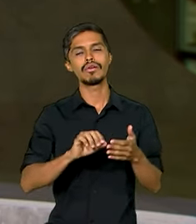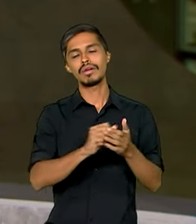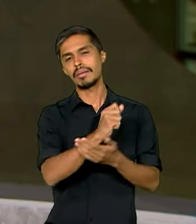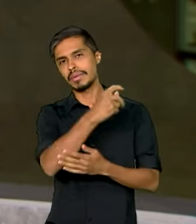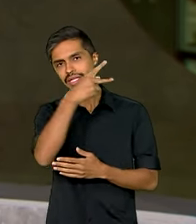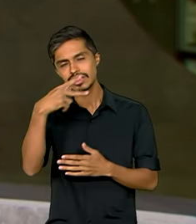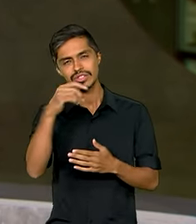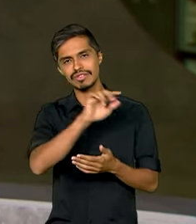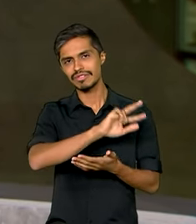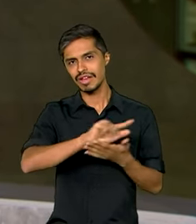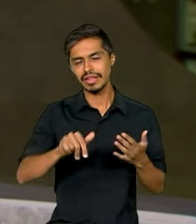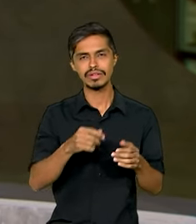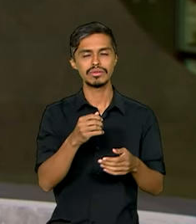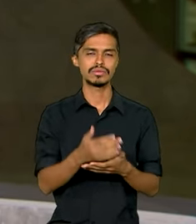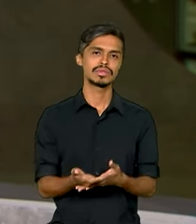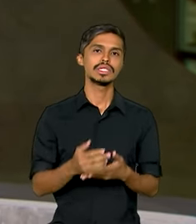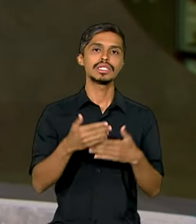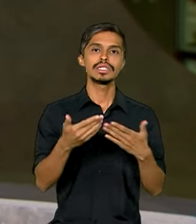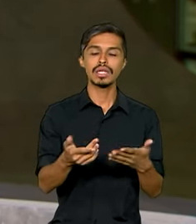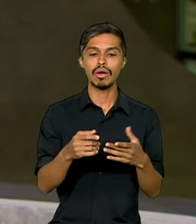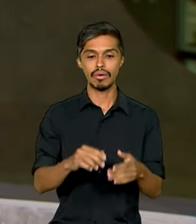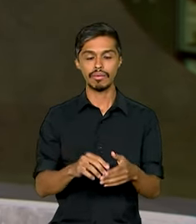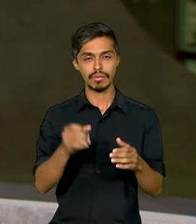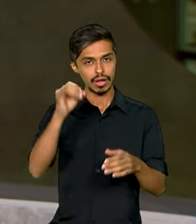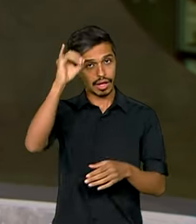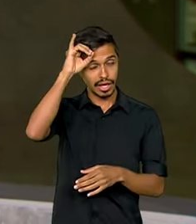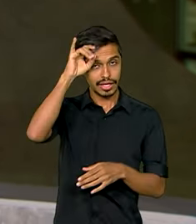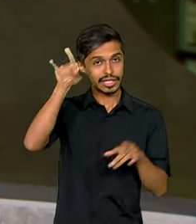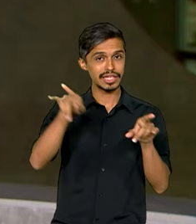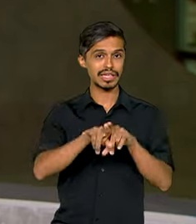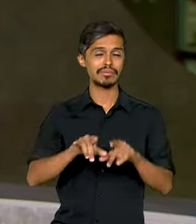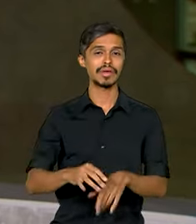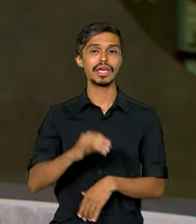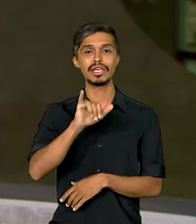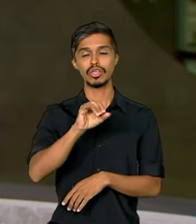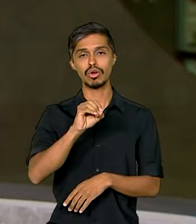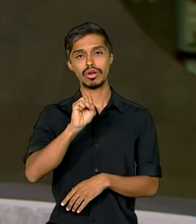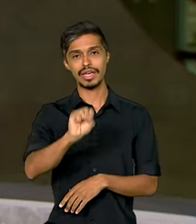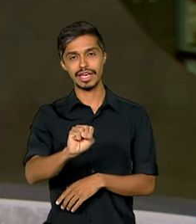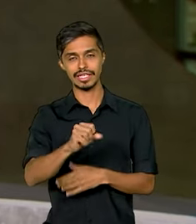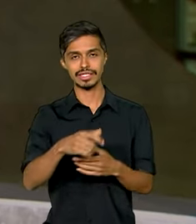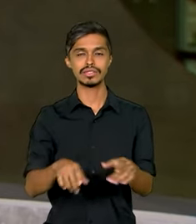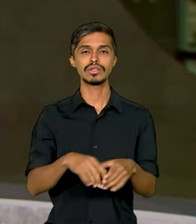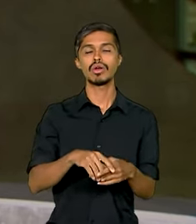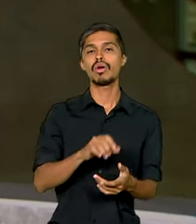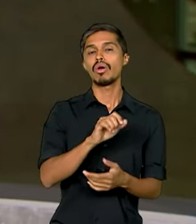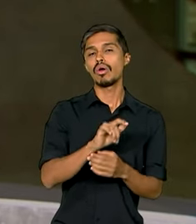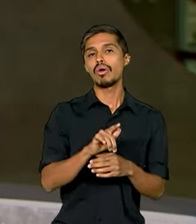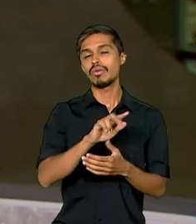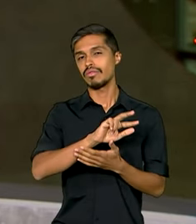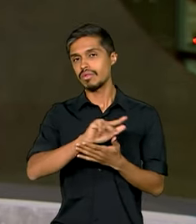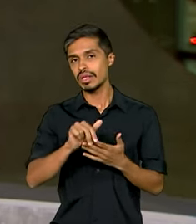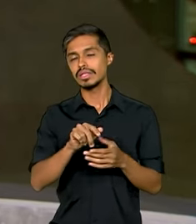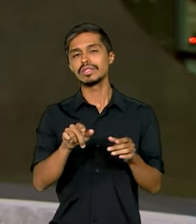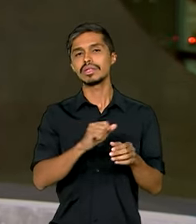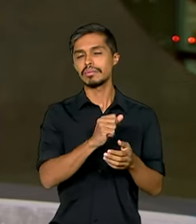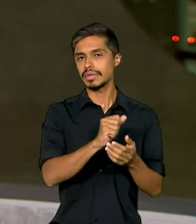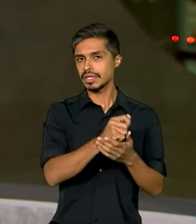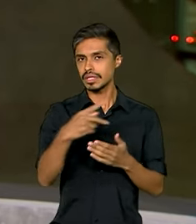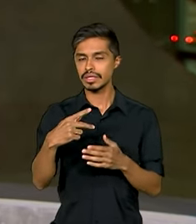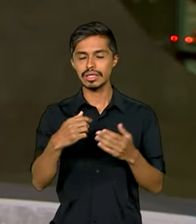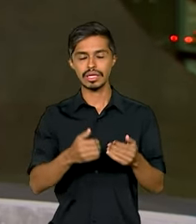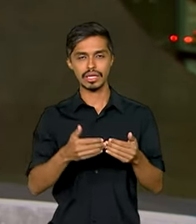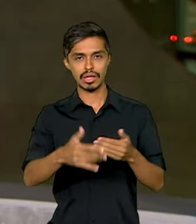Disponível gratuitamente para as plataformas Android e iOS, no Google Play ou na Apple Store, a partir desta